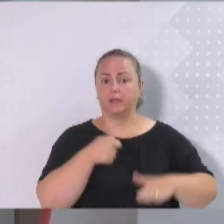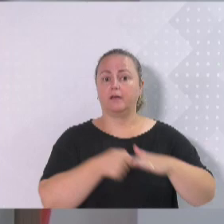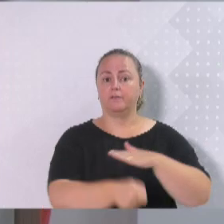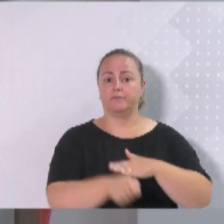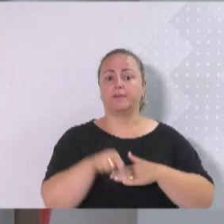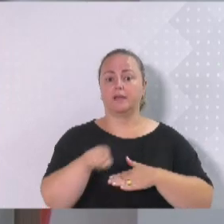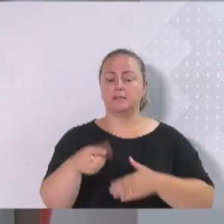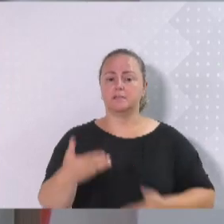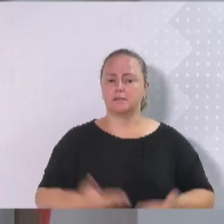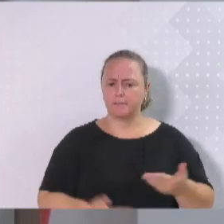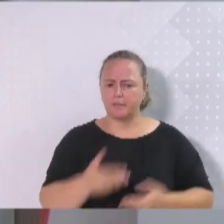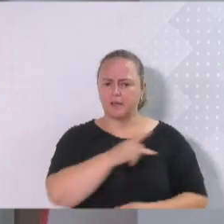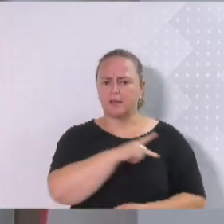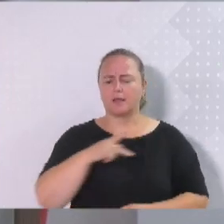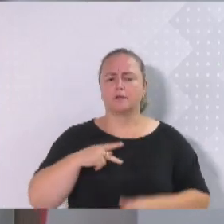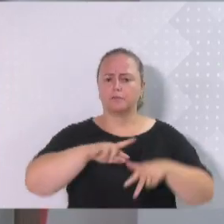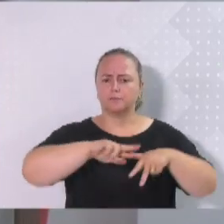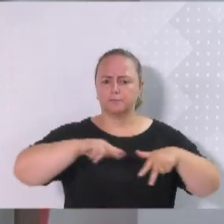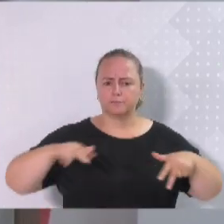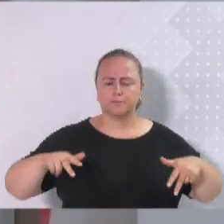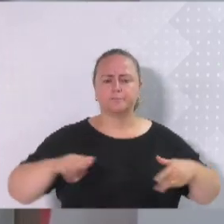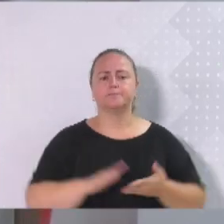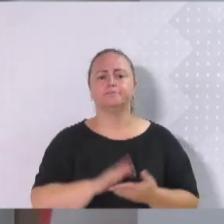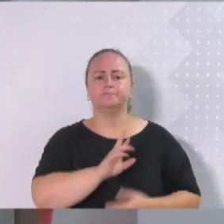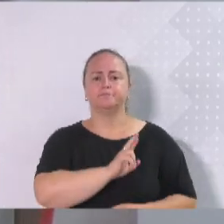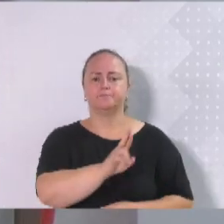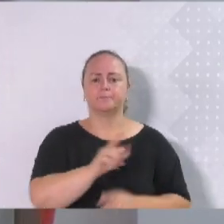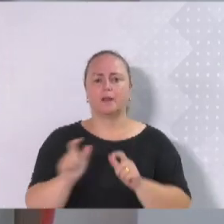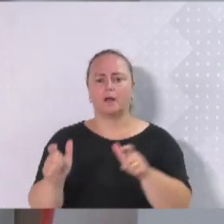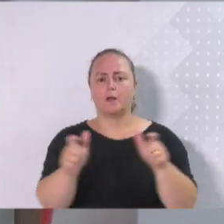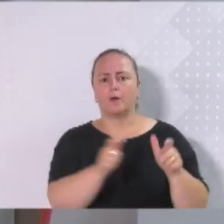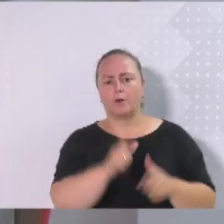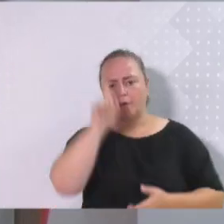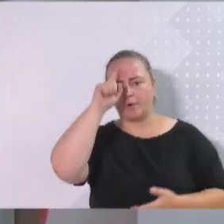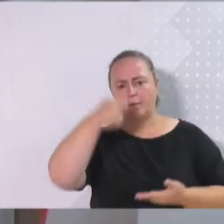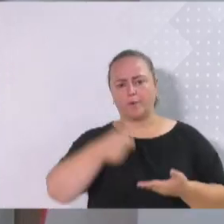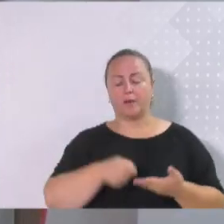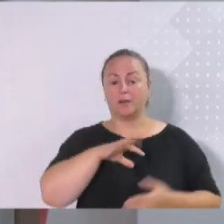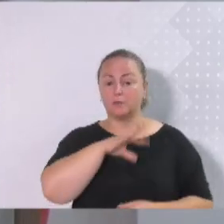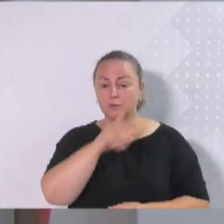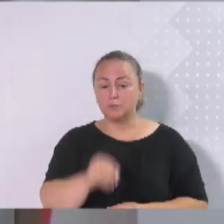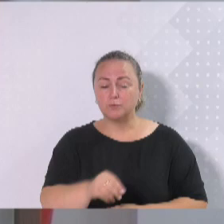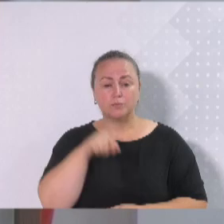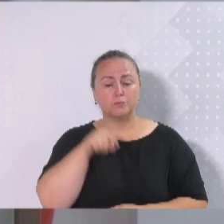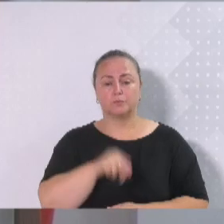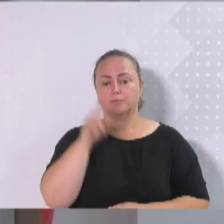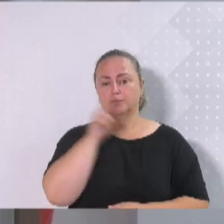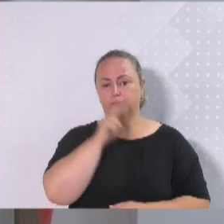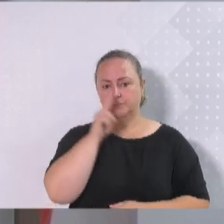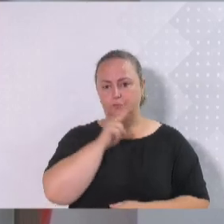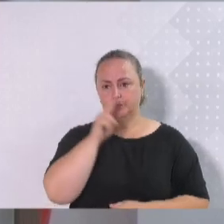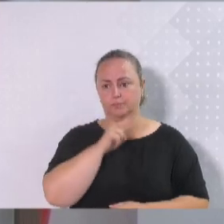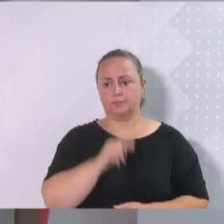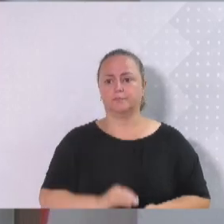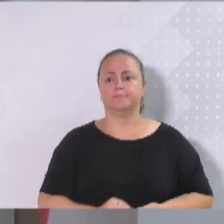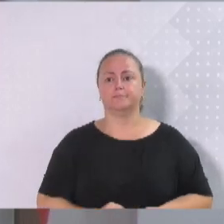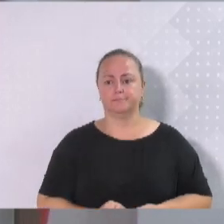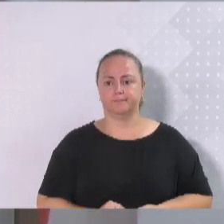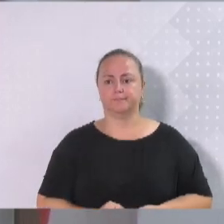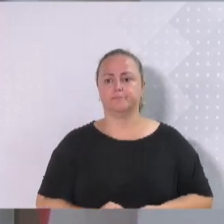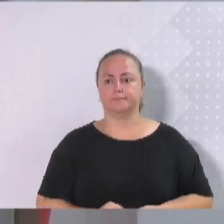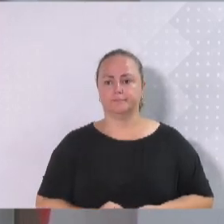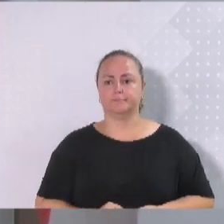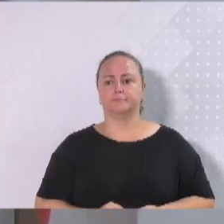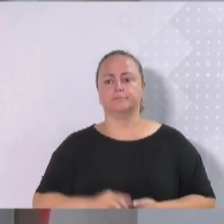diversidade e representatividade nos espaços de decisão. Tudo isso é para ontem. Como disse a filósofa Rosa